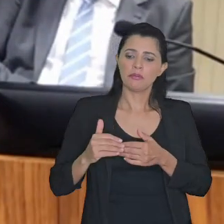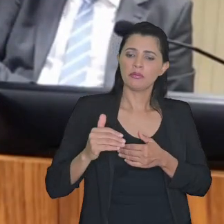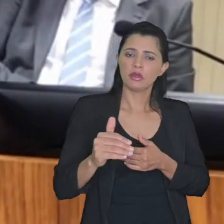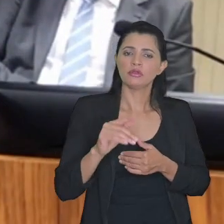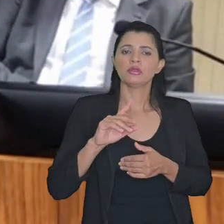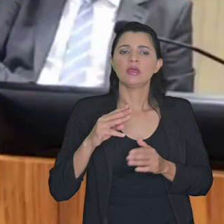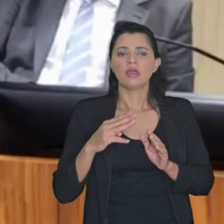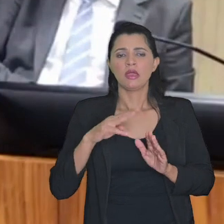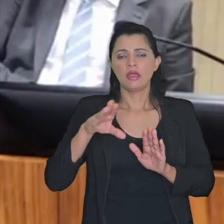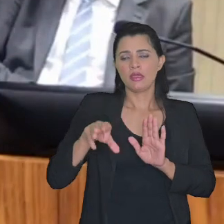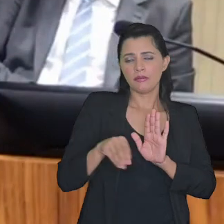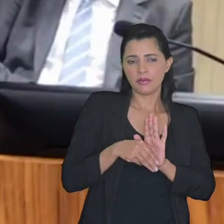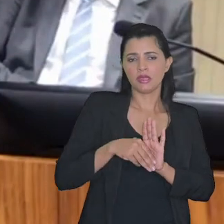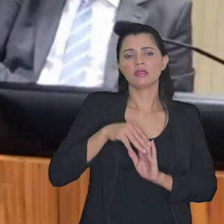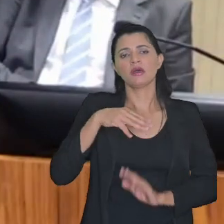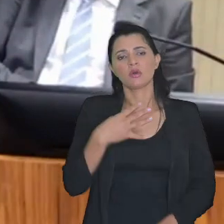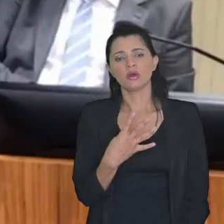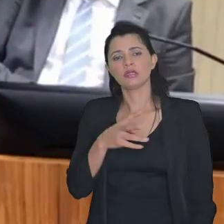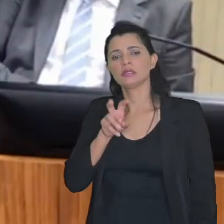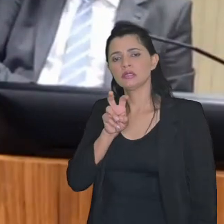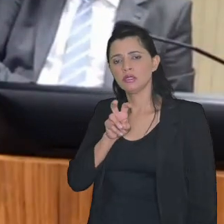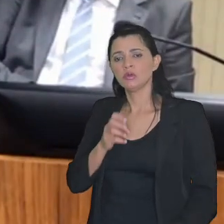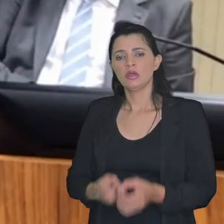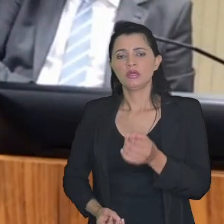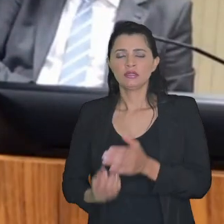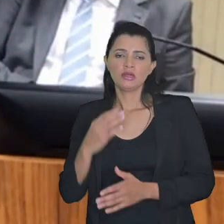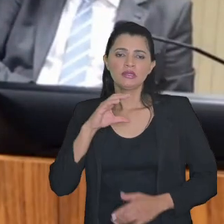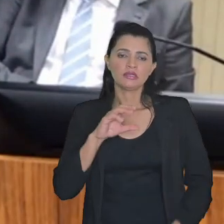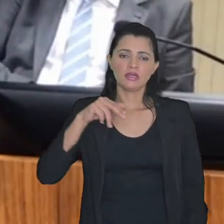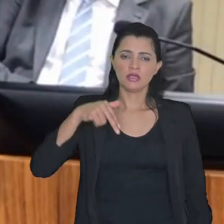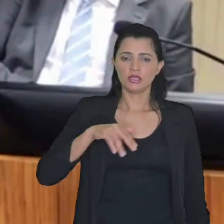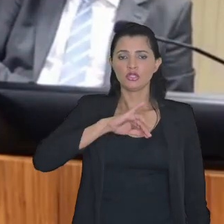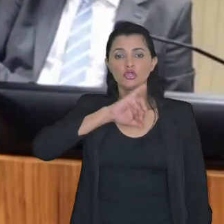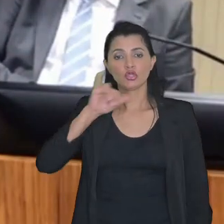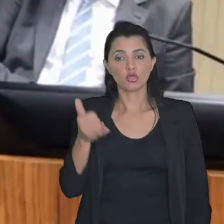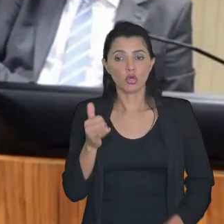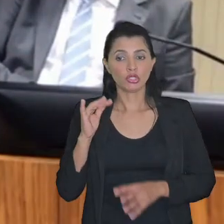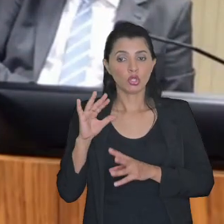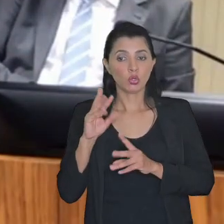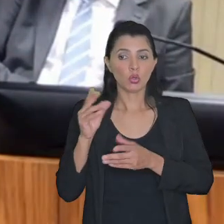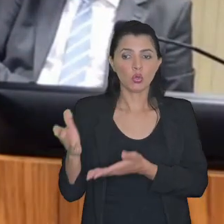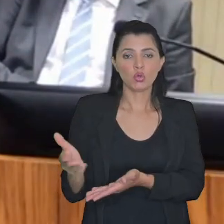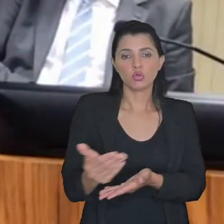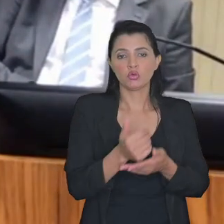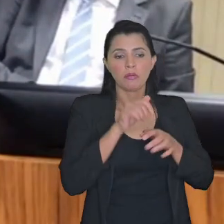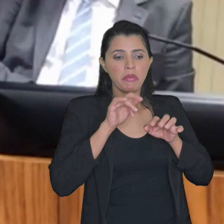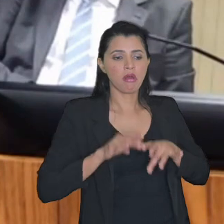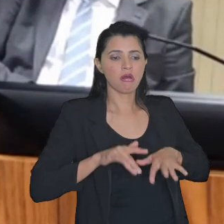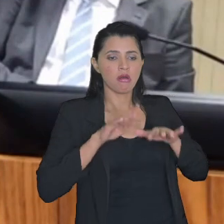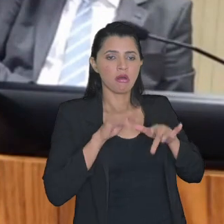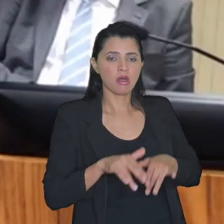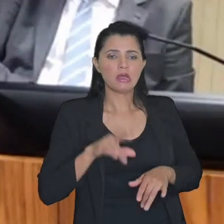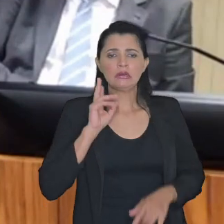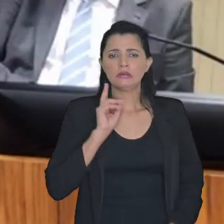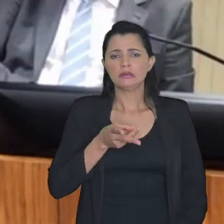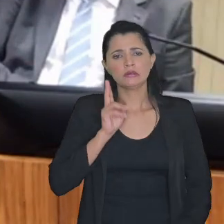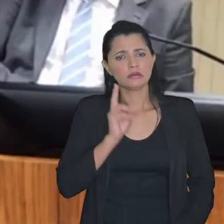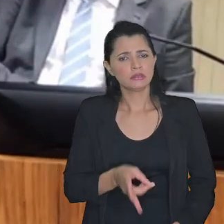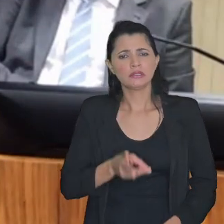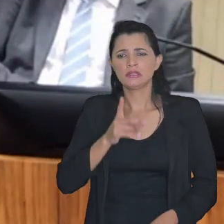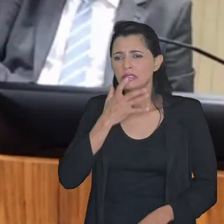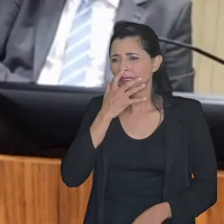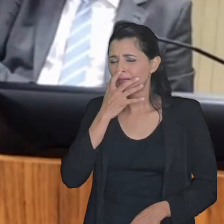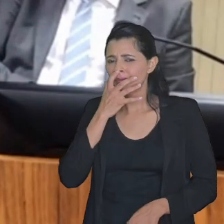a partir da emenda 45 com a criação do CNJ todos os levantamentos de dados são sempre